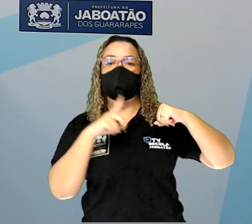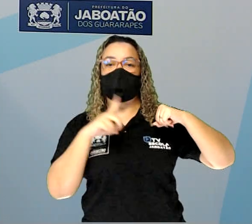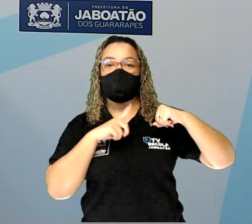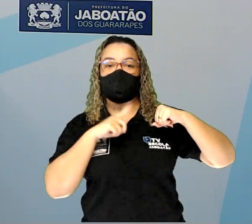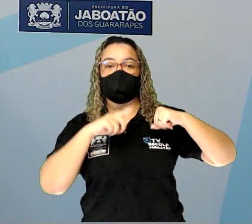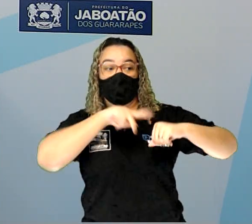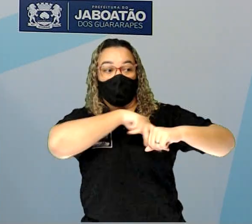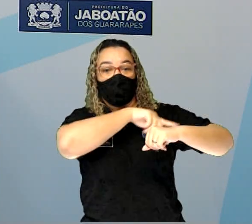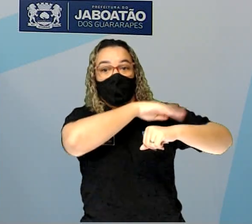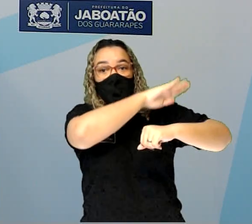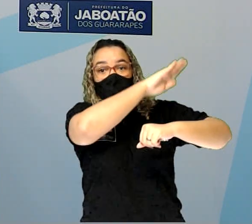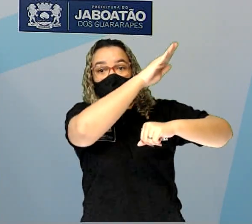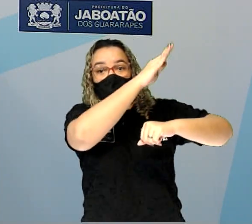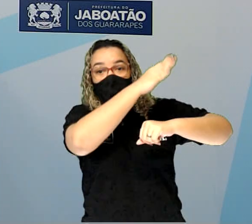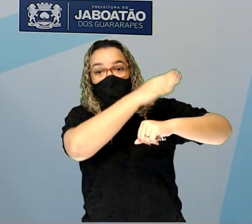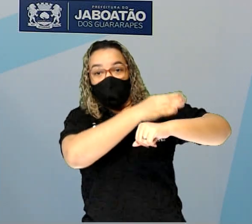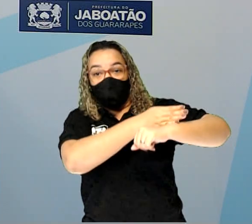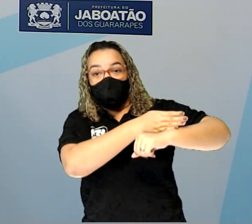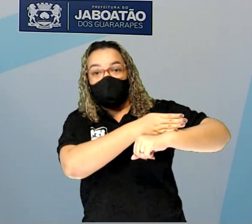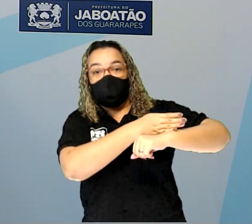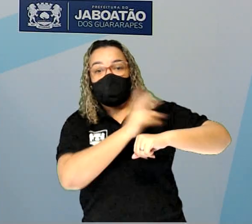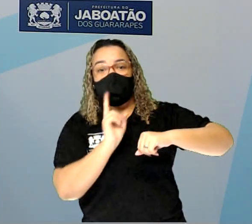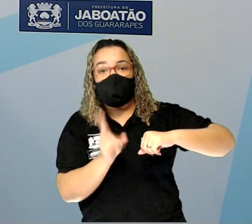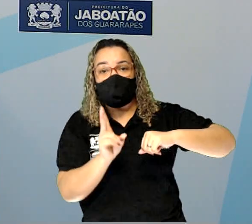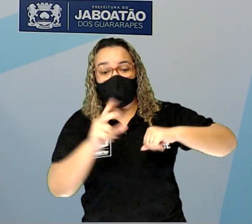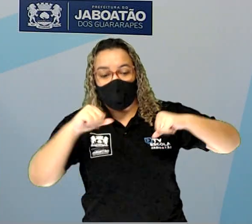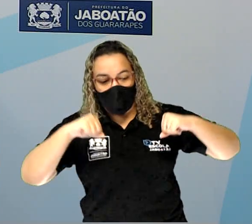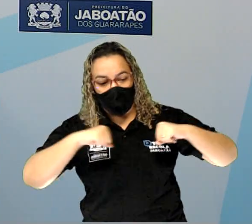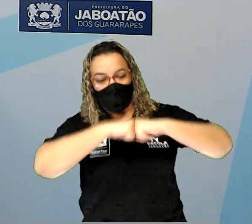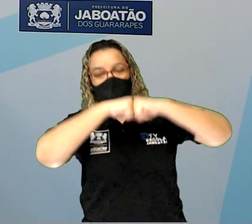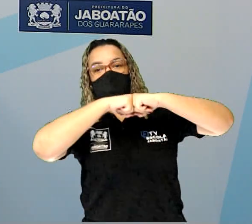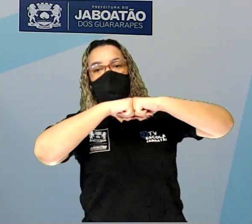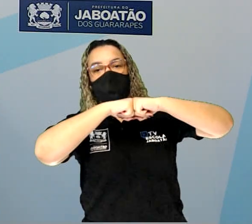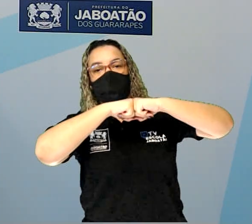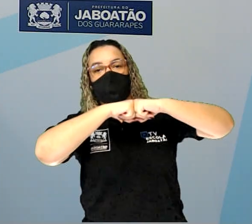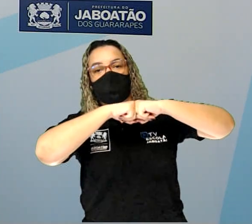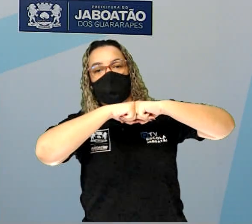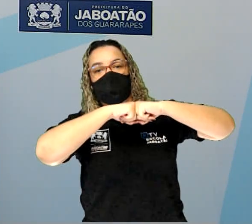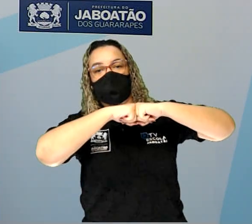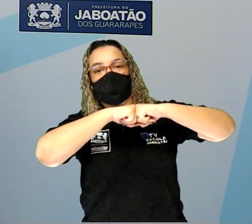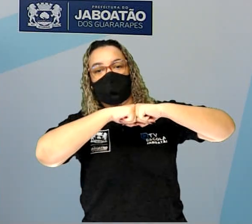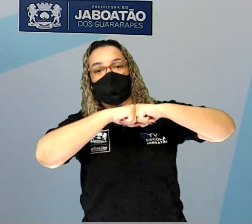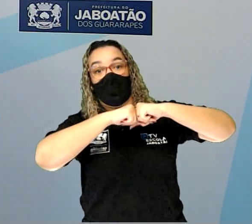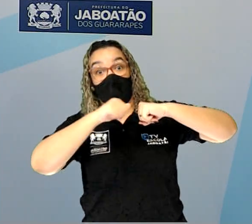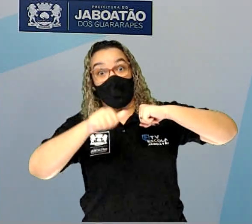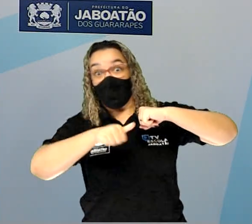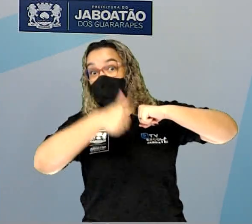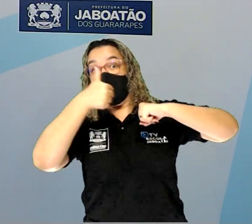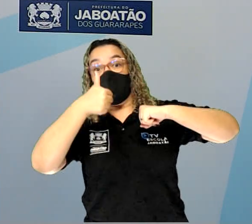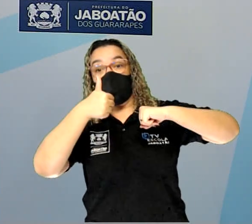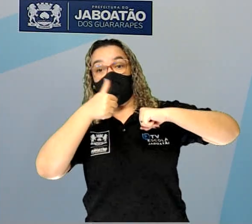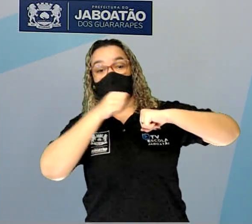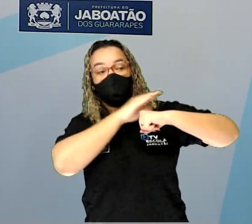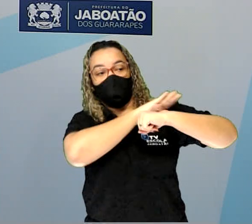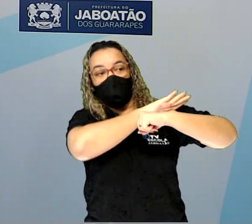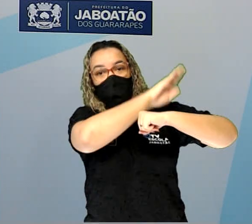montanha aqui, ó. Porque sempre que as placas se chocam, um dos primeiros resultados são os terremotos.